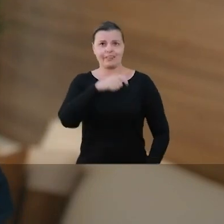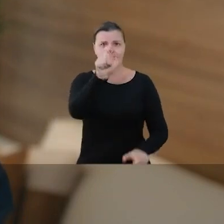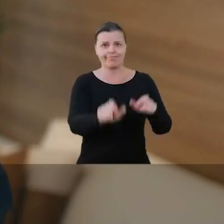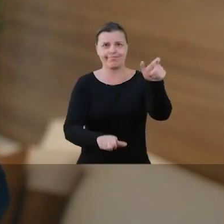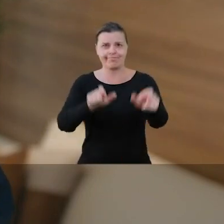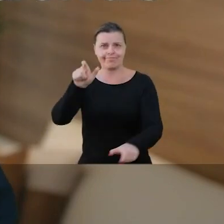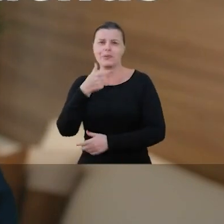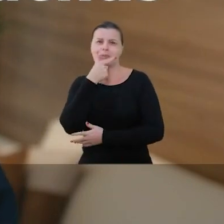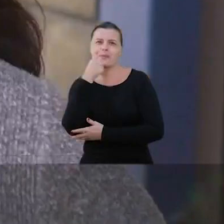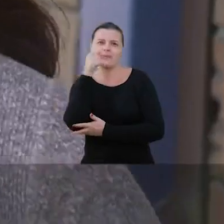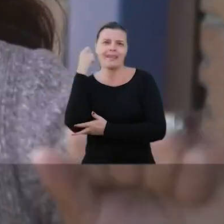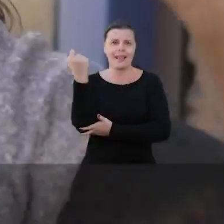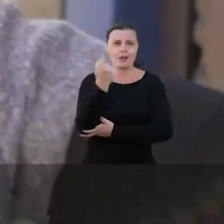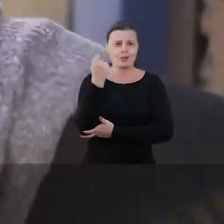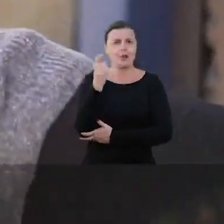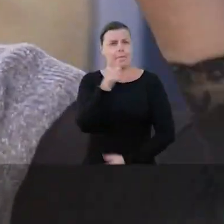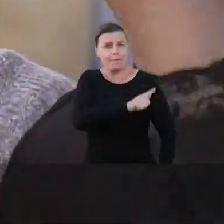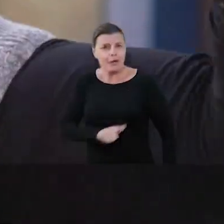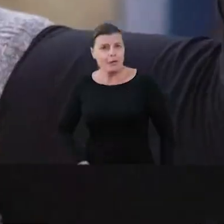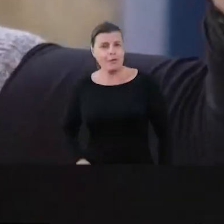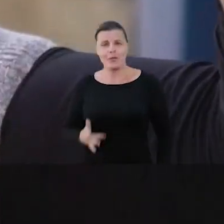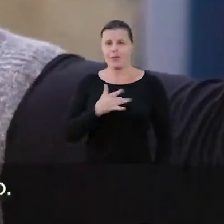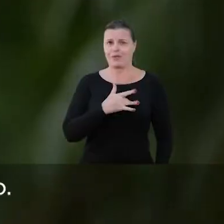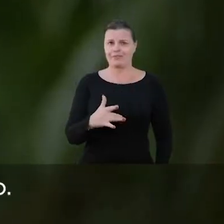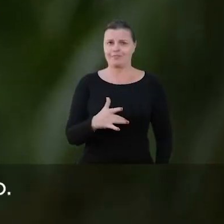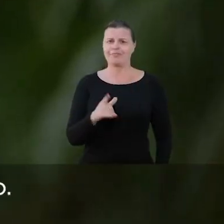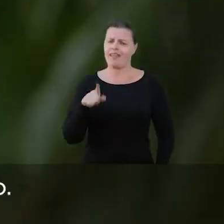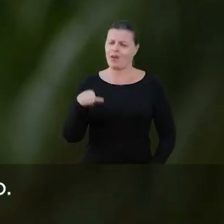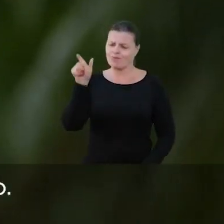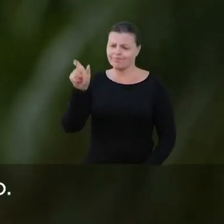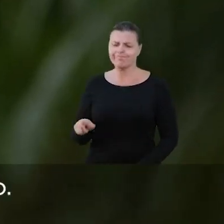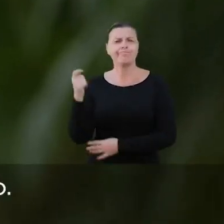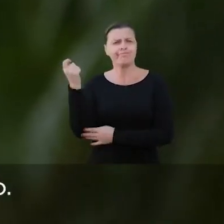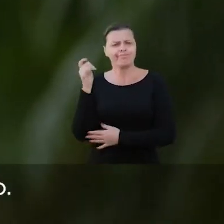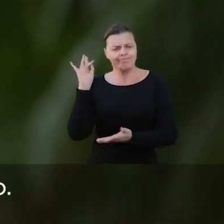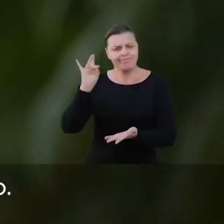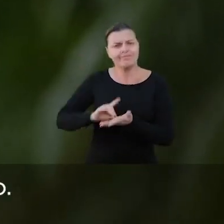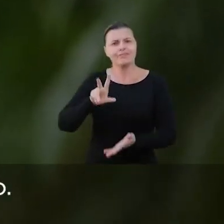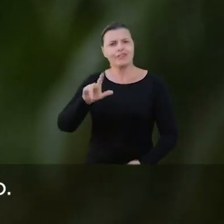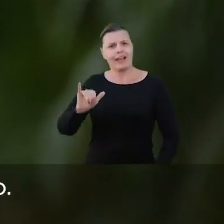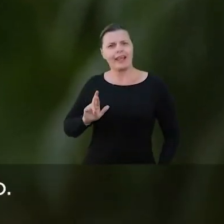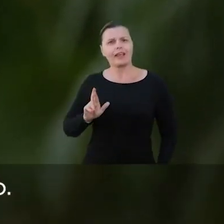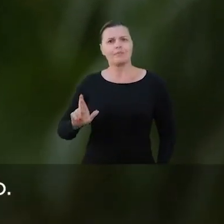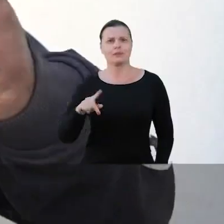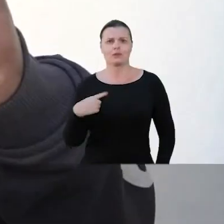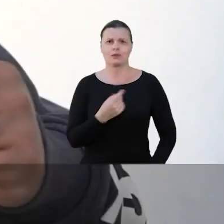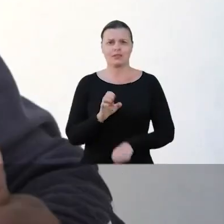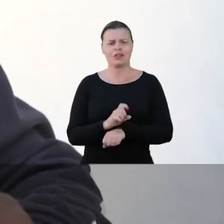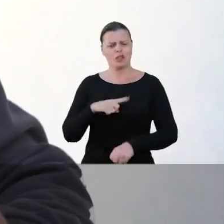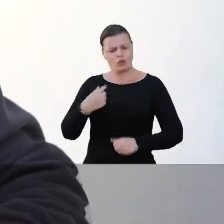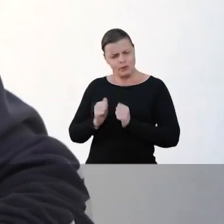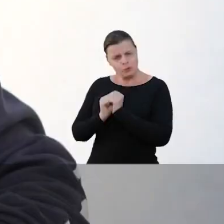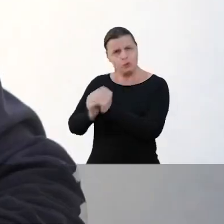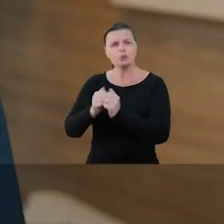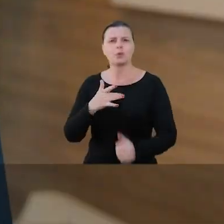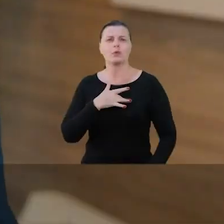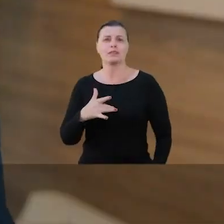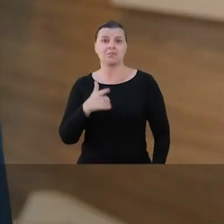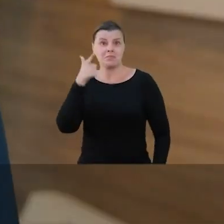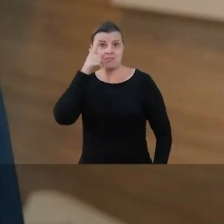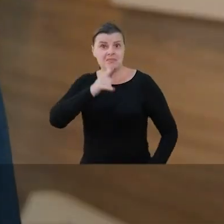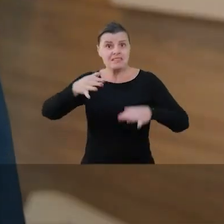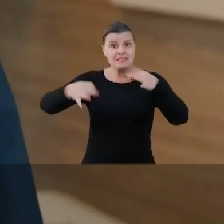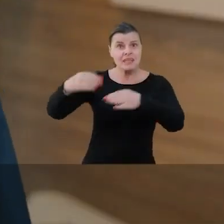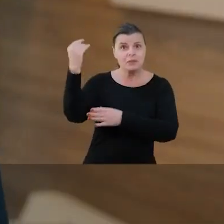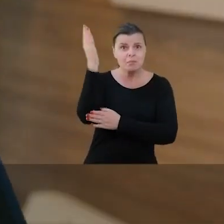gaúchos e das gaúchas É para governador Onyx É o gaúcho que realmente vai representar o nosso estado Tamo junto Onyx Lorenzoni Deu